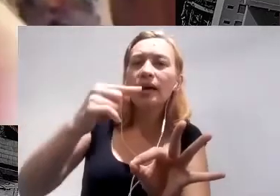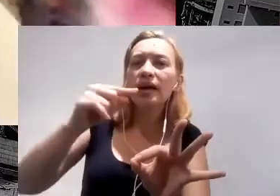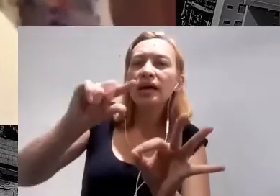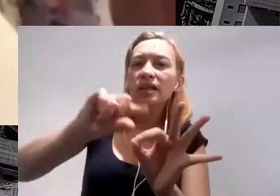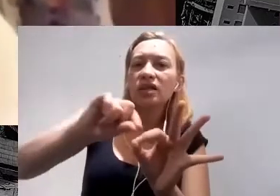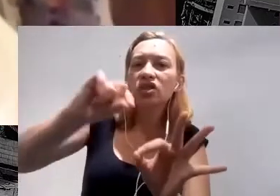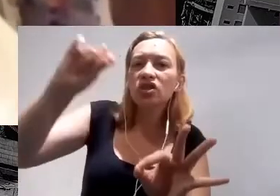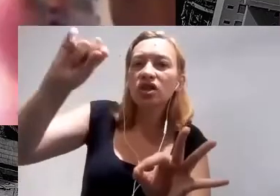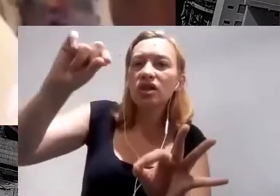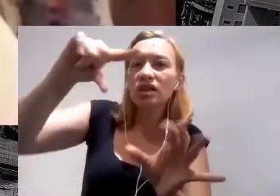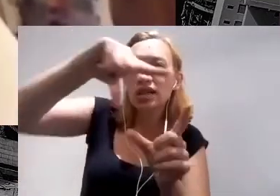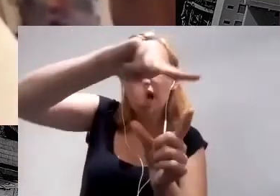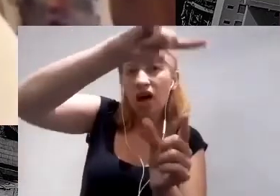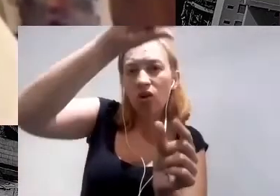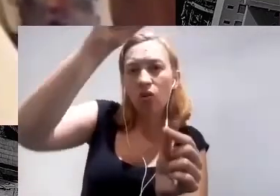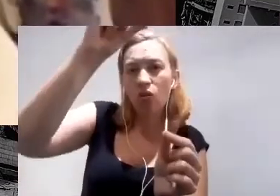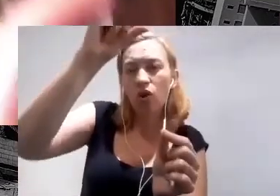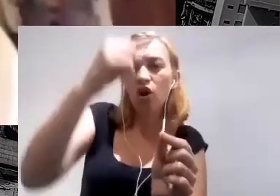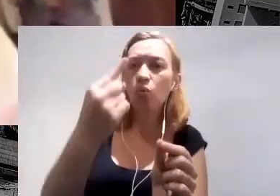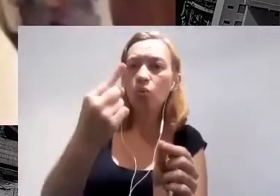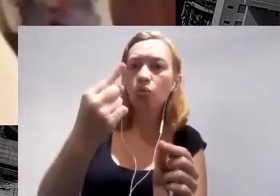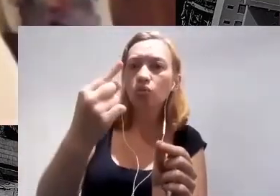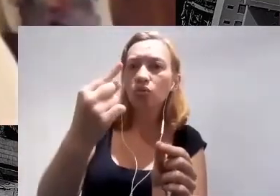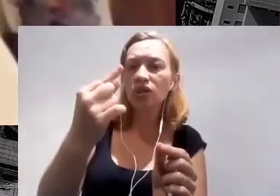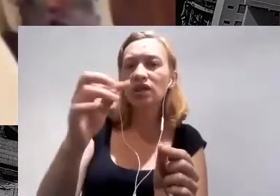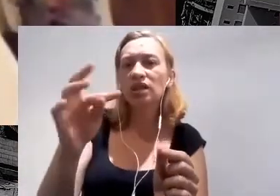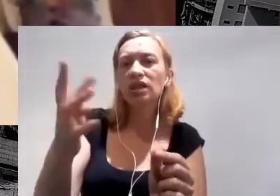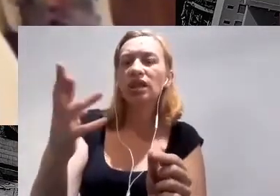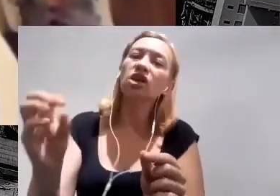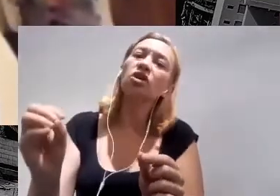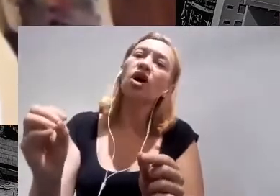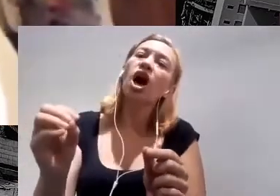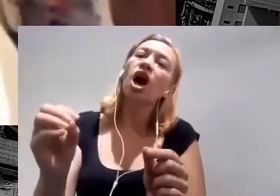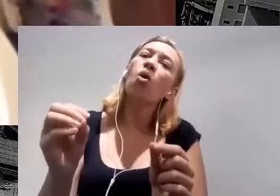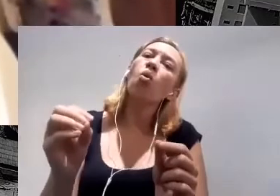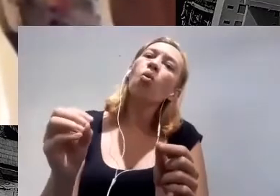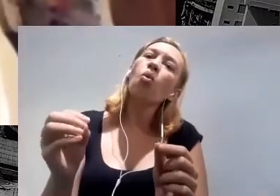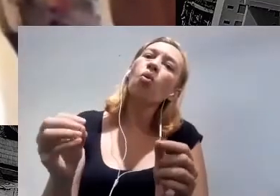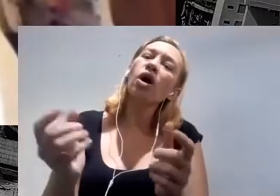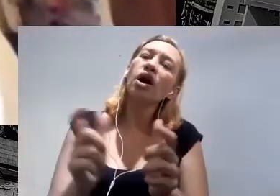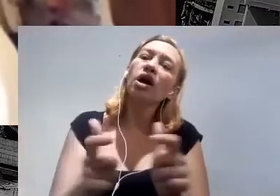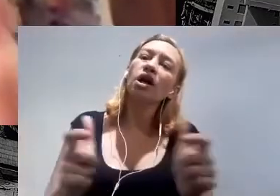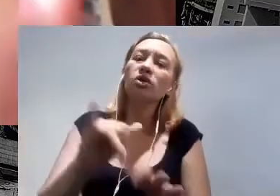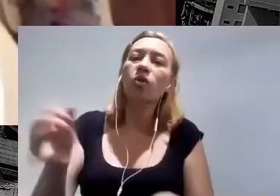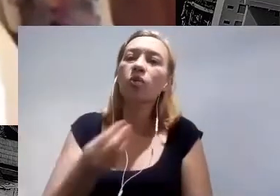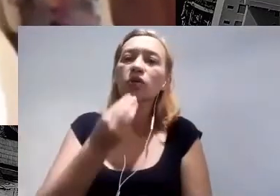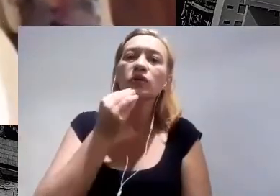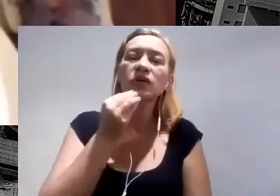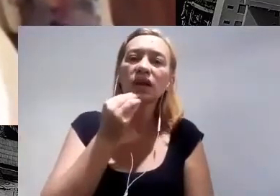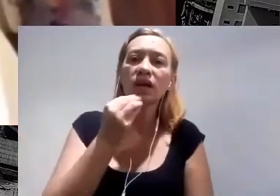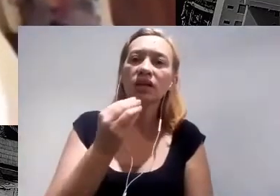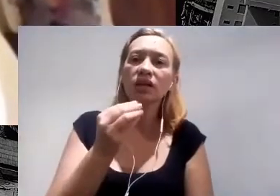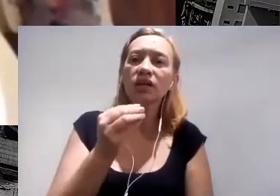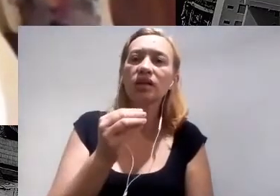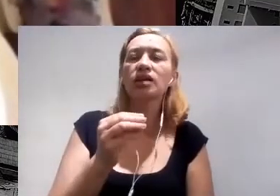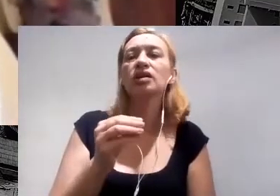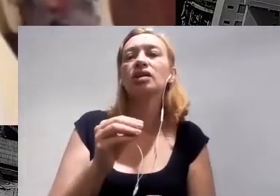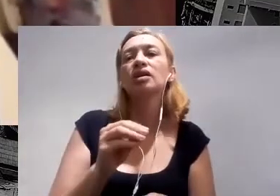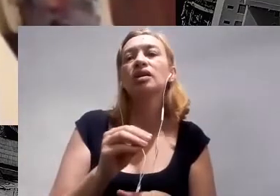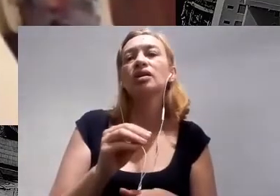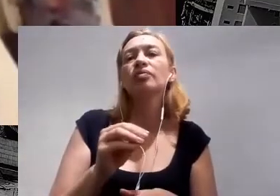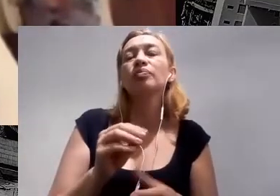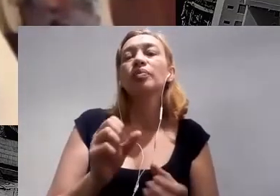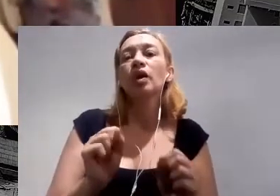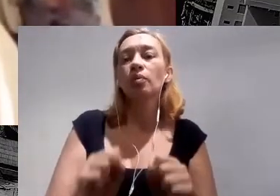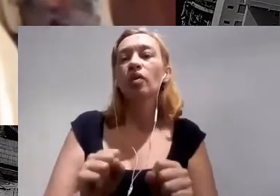que ter uma ação coletiva, cooperativa, uma grande oportunidade também com esse marco legal do saneamento, onde pode haver uma movimentação de mais de